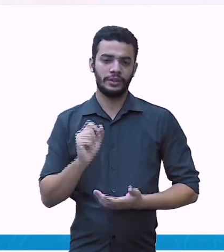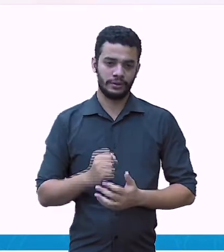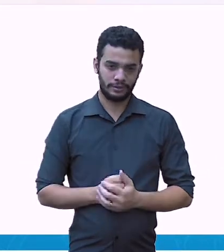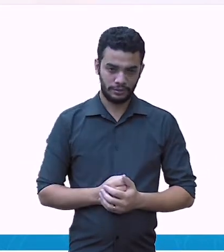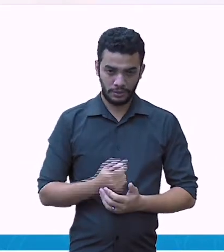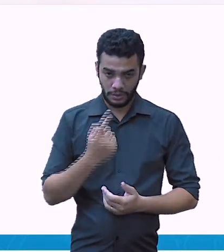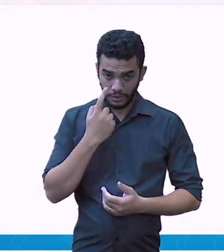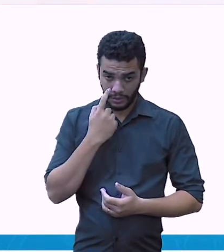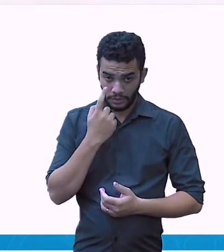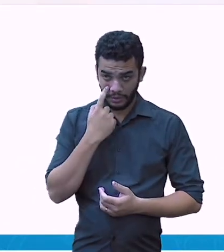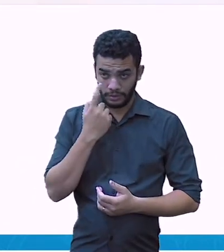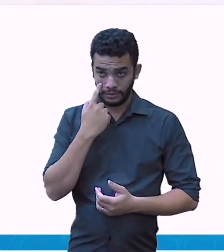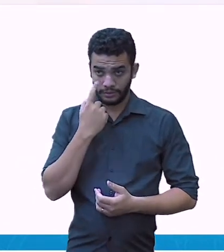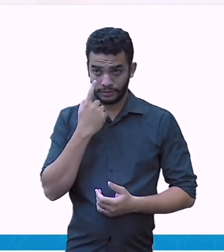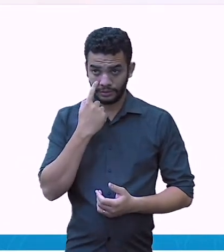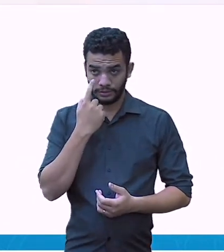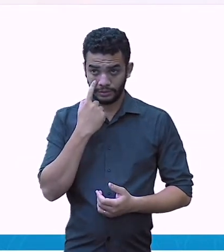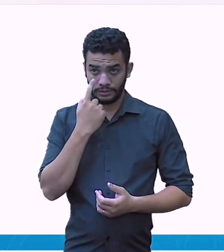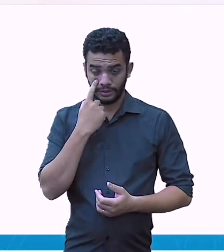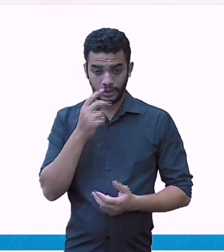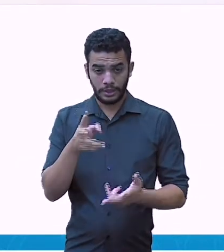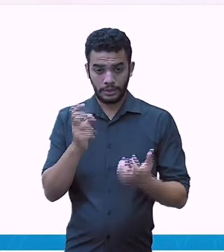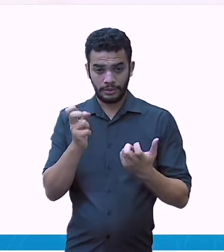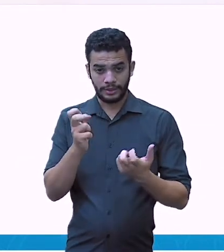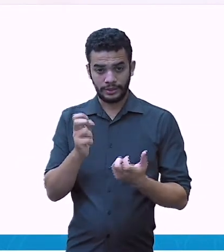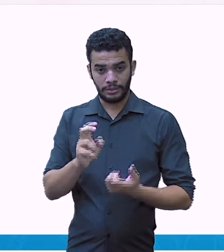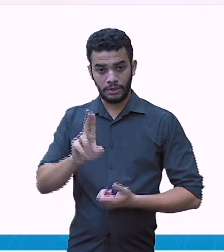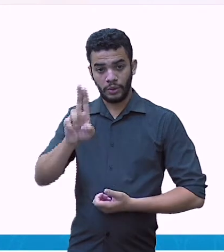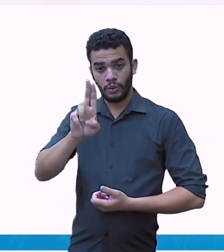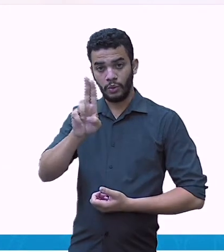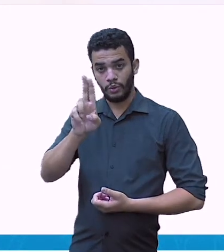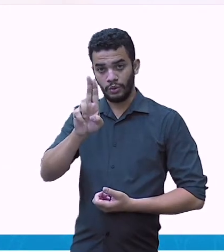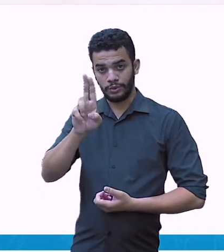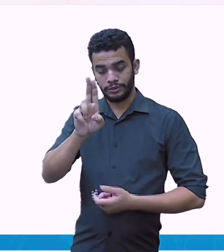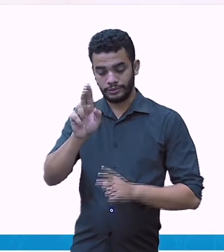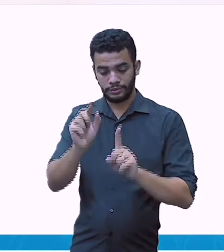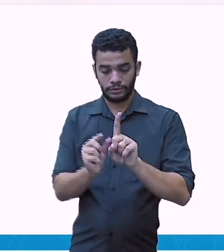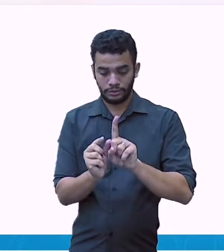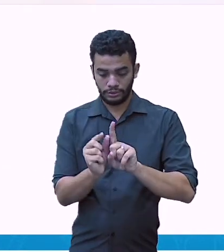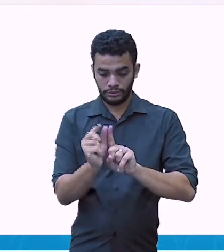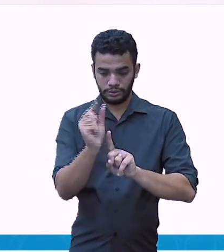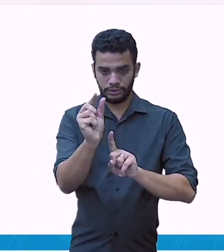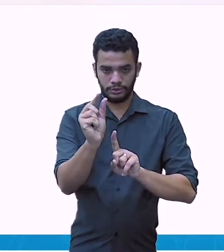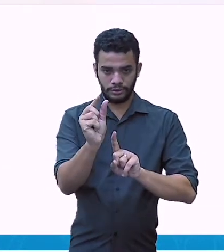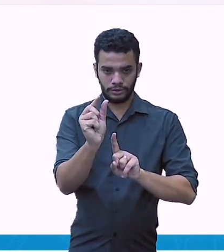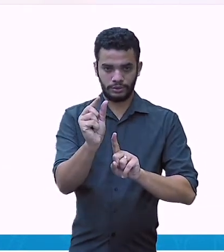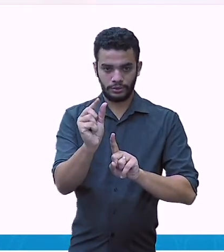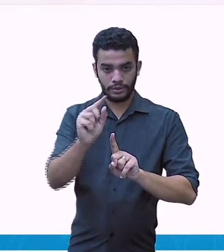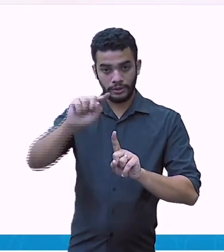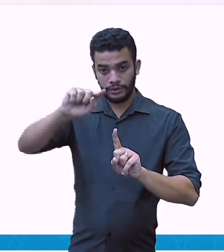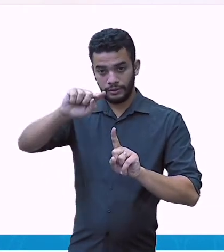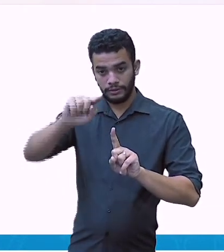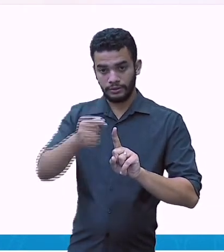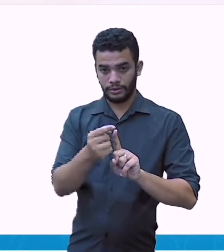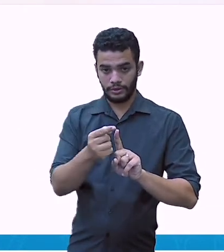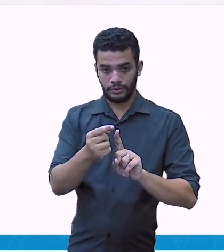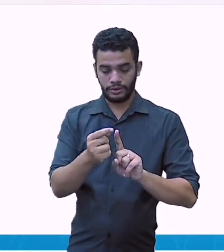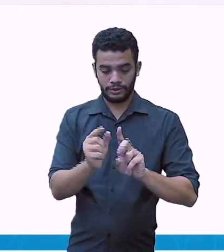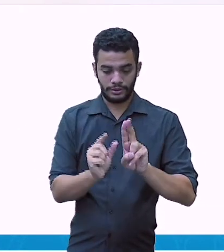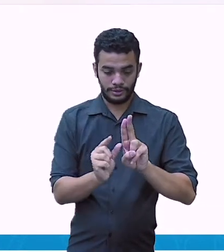unidade antes da vírgula. Após a vírgula, eu tenho décimos,